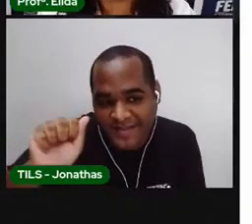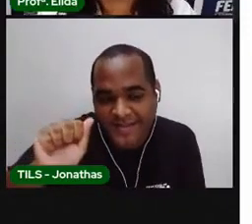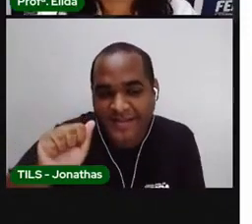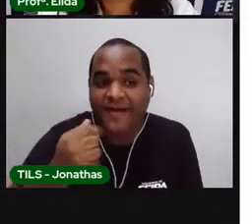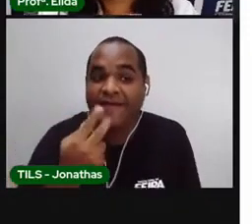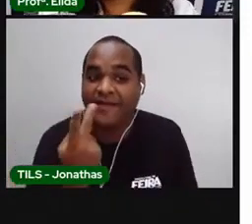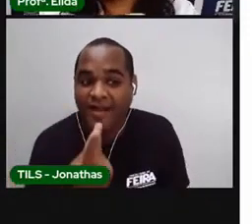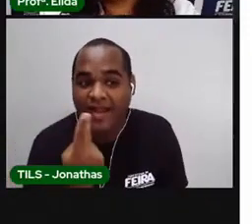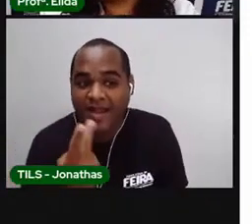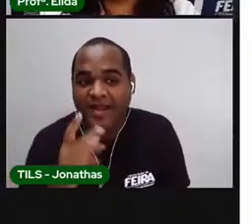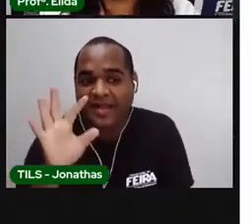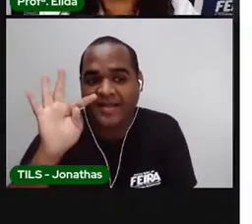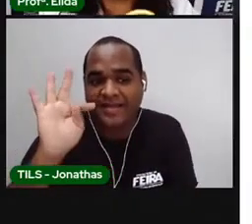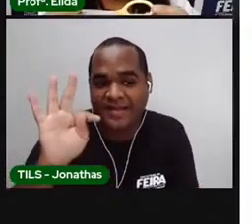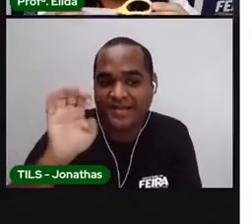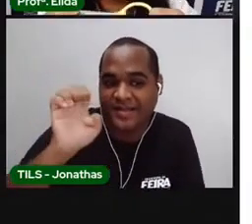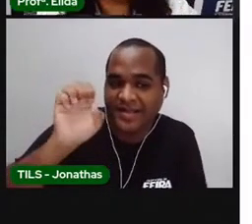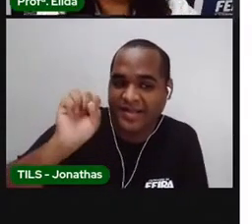Vamos falar?